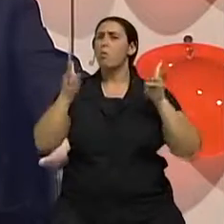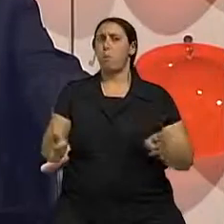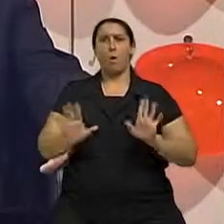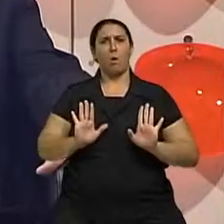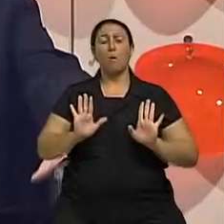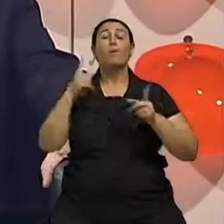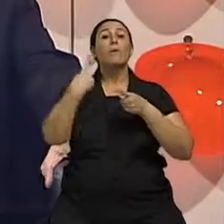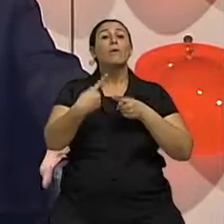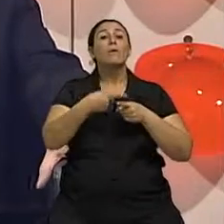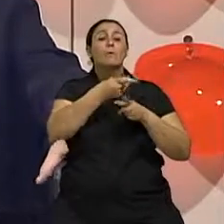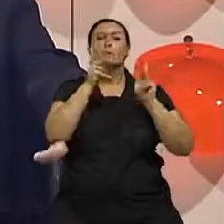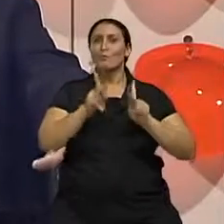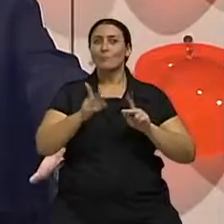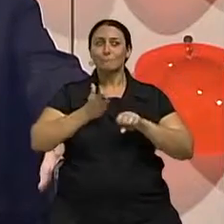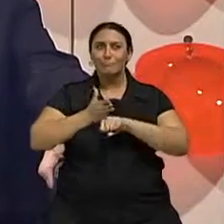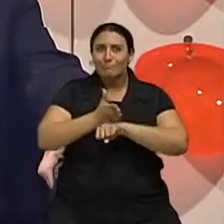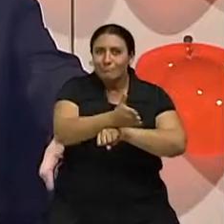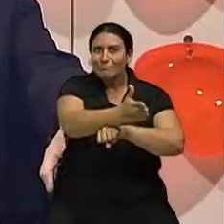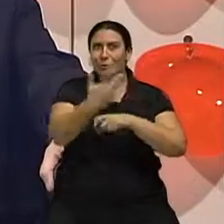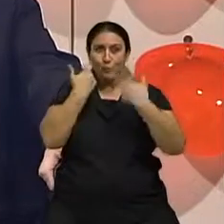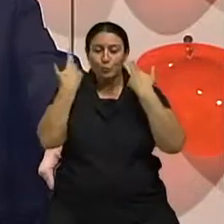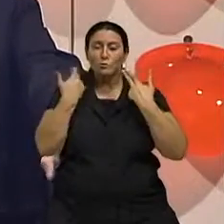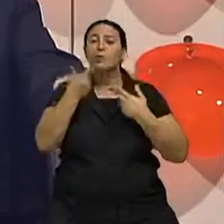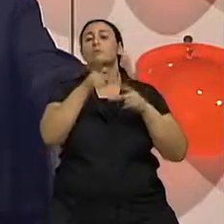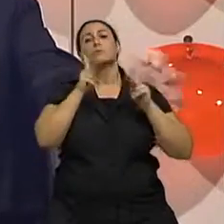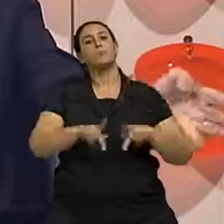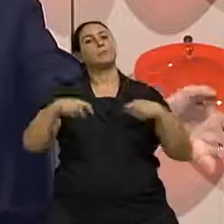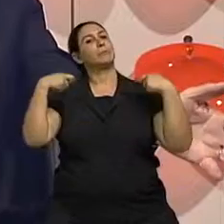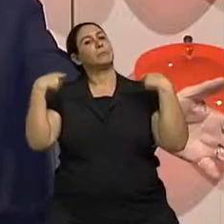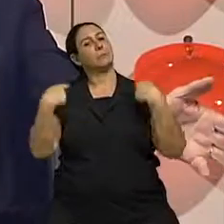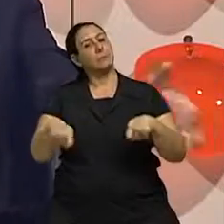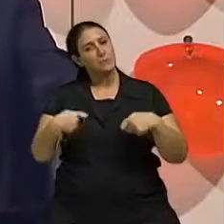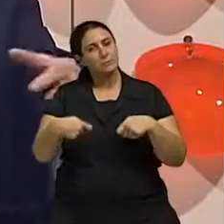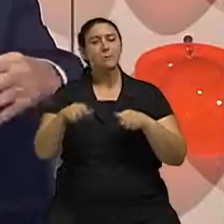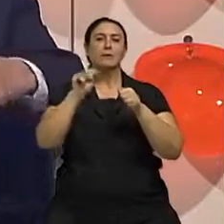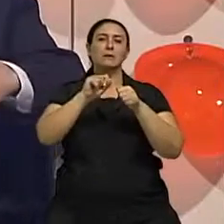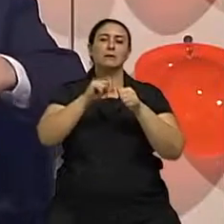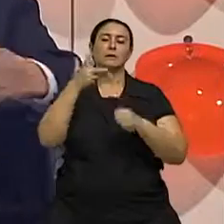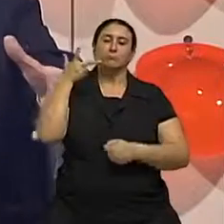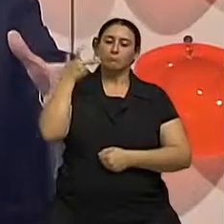O paciente vai para uma sala de cirurgia, ele vai se submeter a uma cirurgia sob anestesia local,